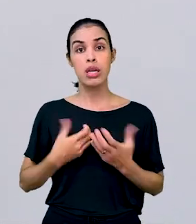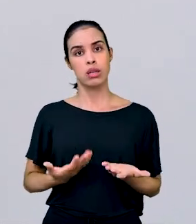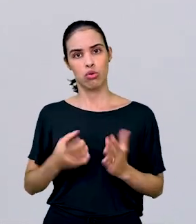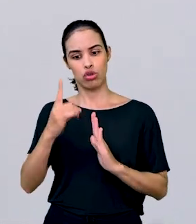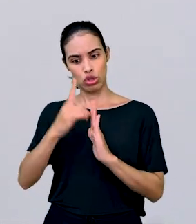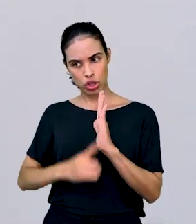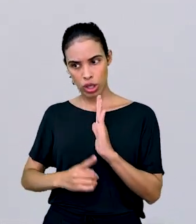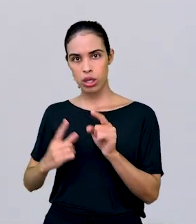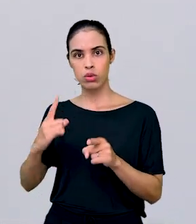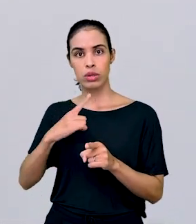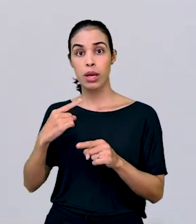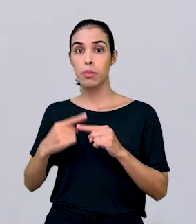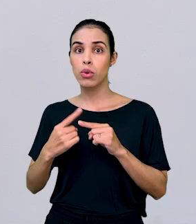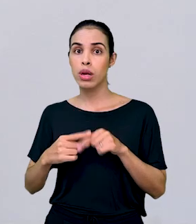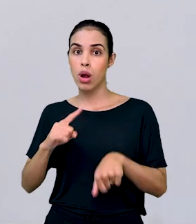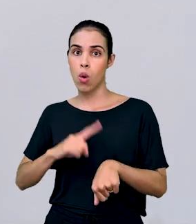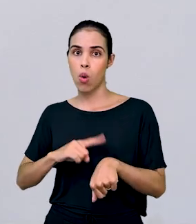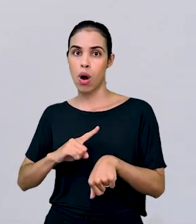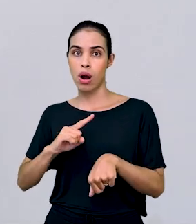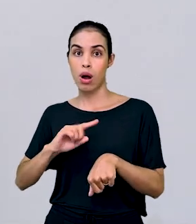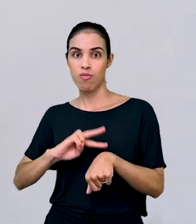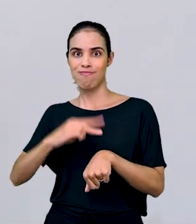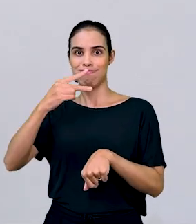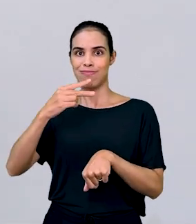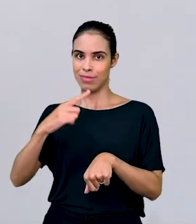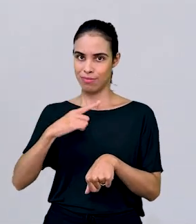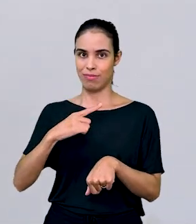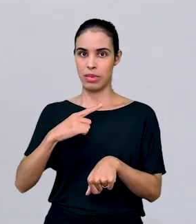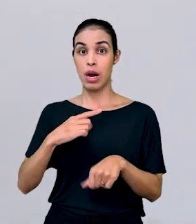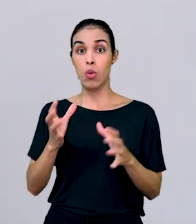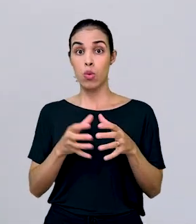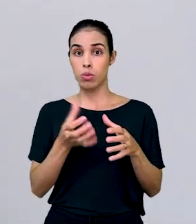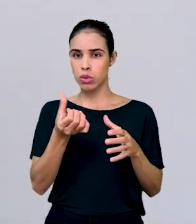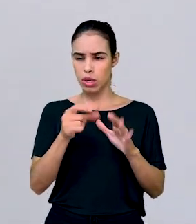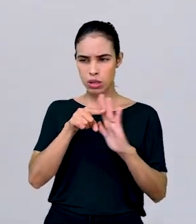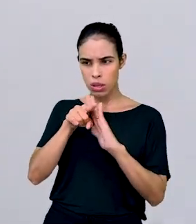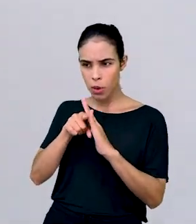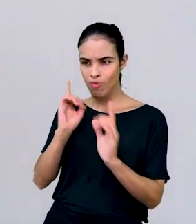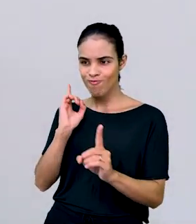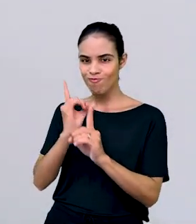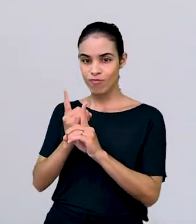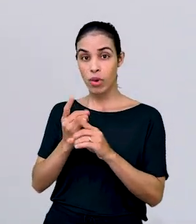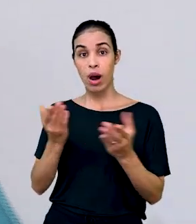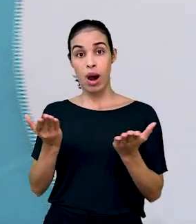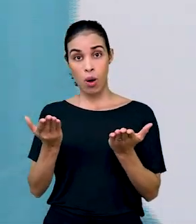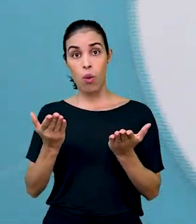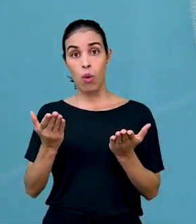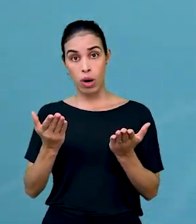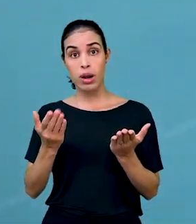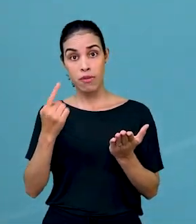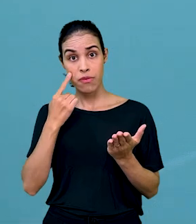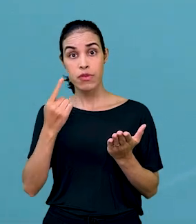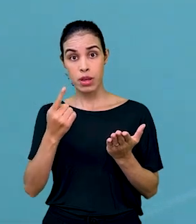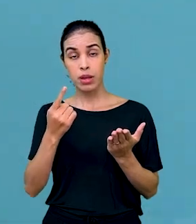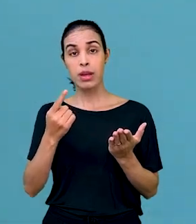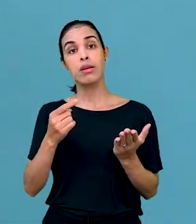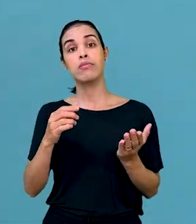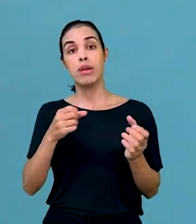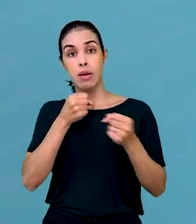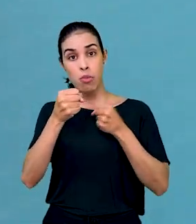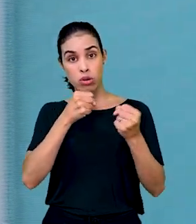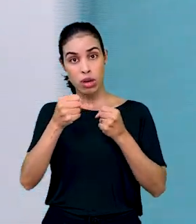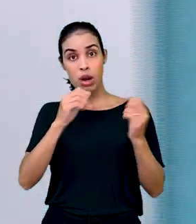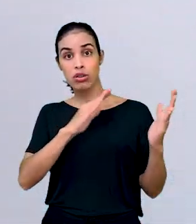direito ao pagamento pela jornada extraordinária foi confirmado pela sexta turma e quem tem mais detalhes desse caso para a gente e acompanhou o julgamento